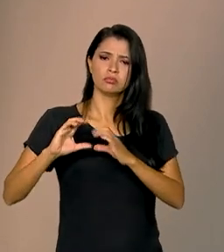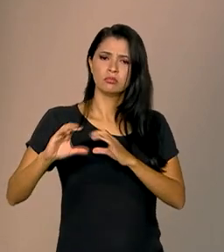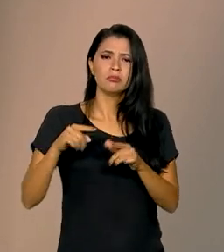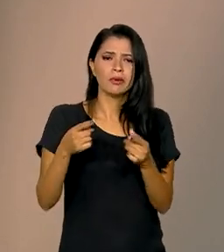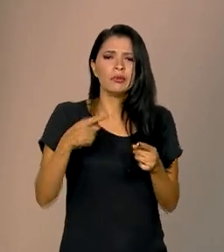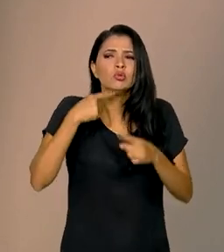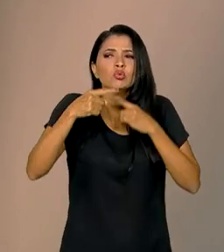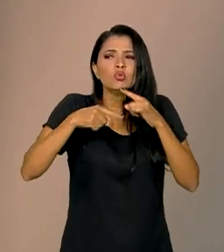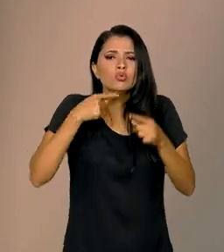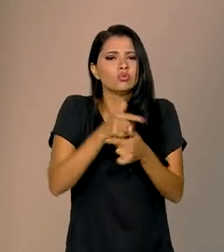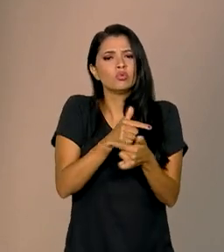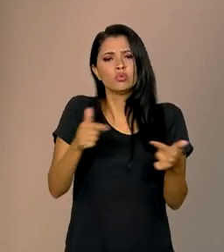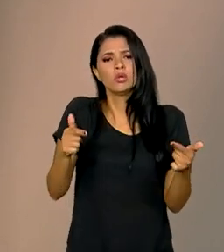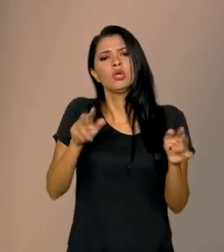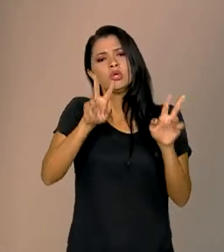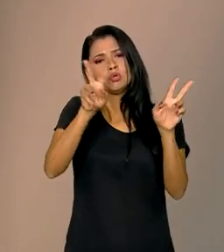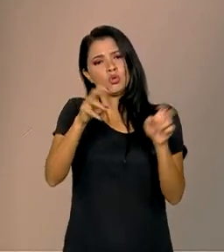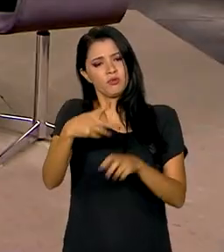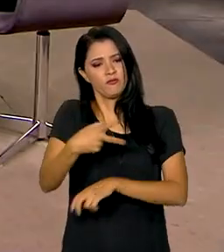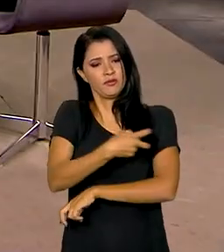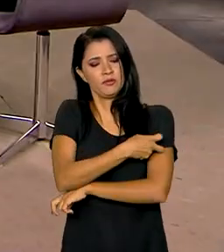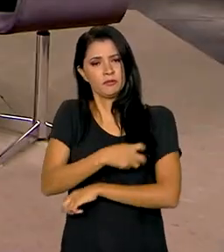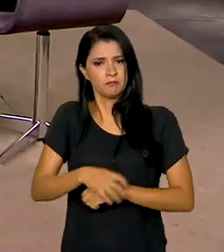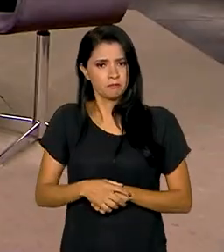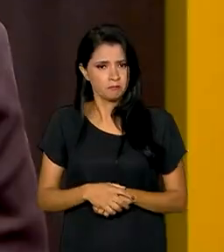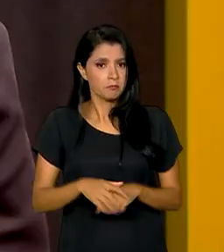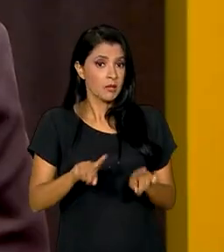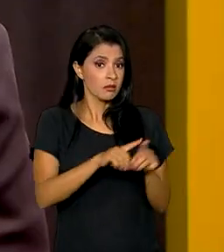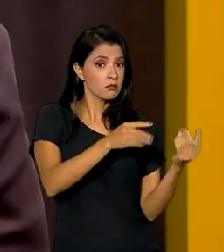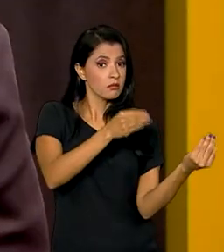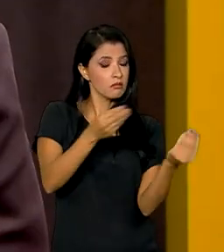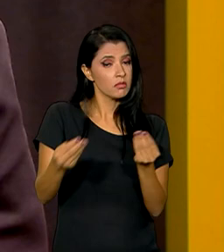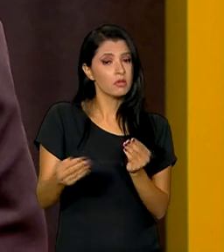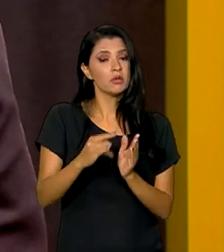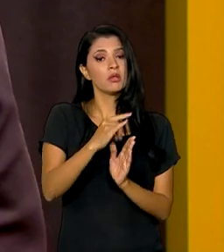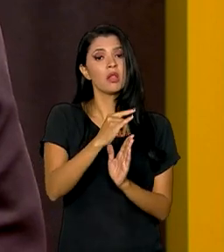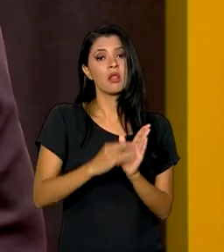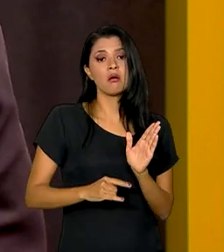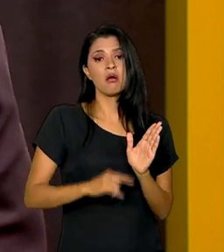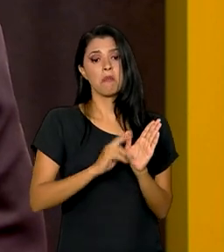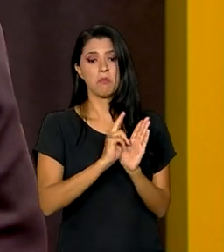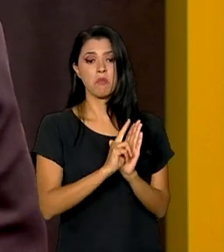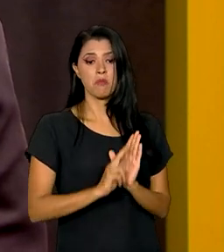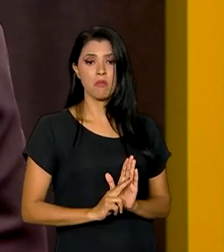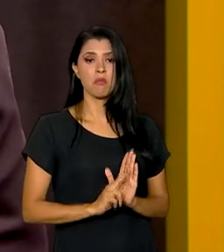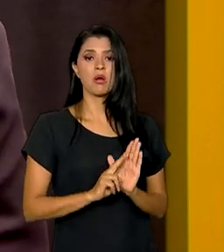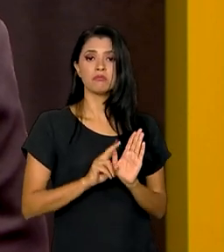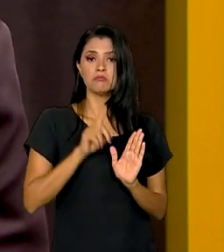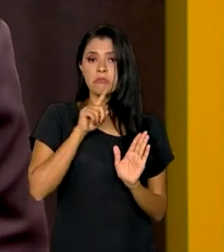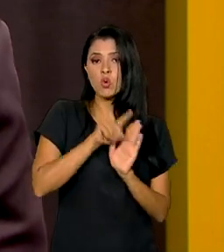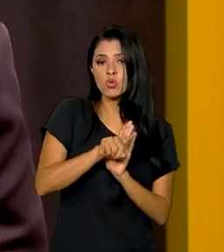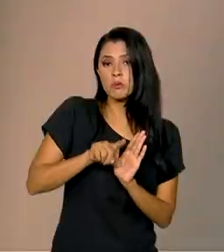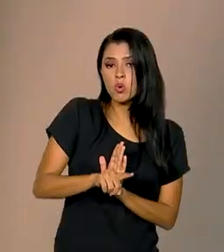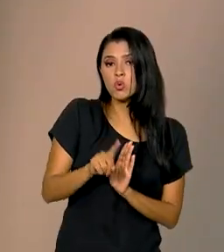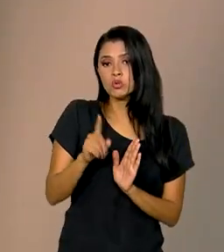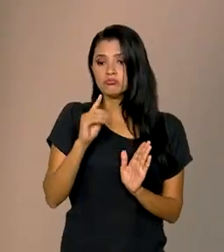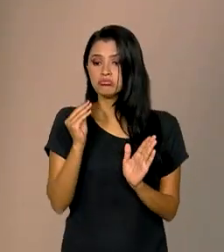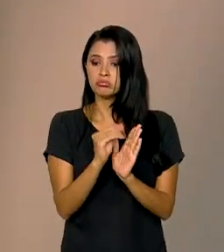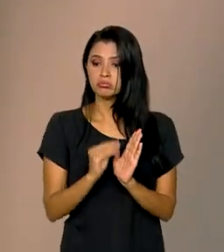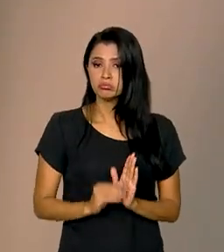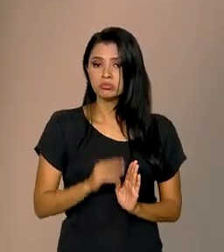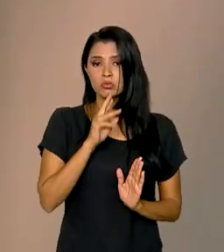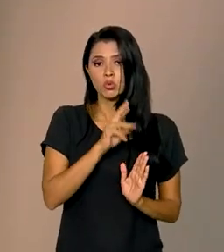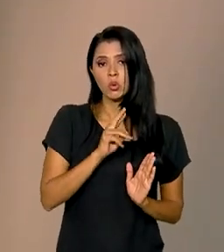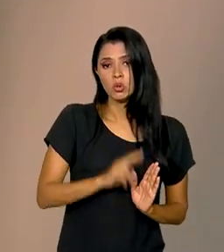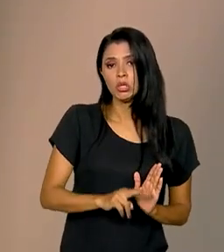dúvidas com relação à vacinação. Ele oferece, inclusive, um formulário que a gente pode preencher, encaminhar com alguma